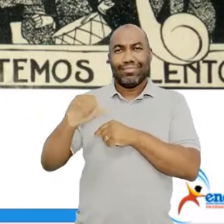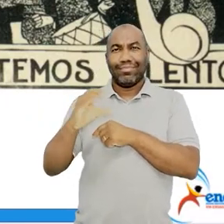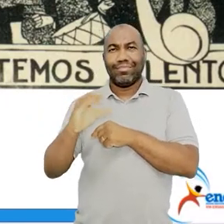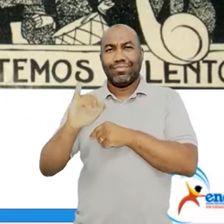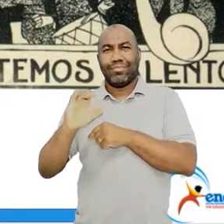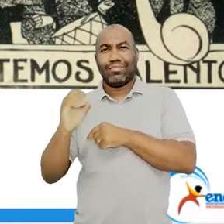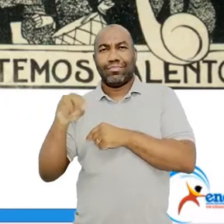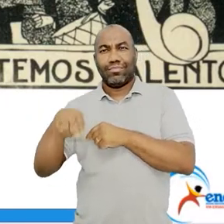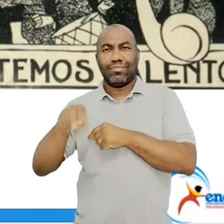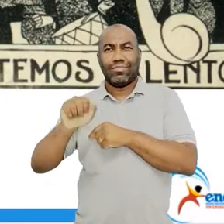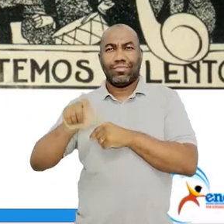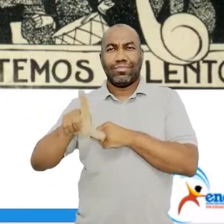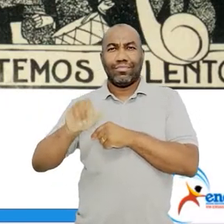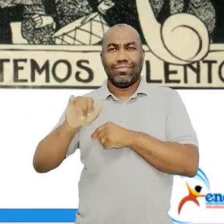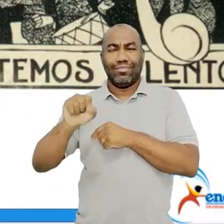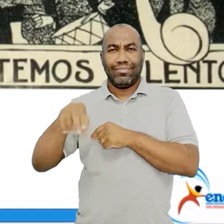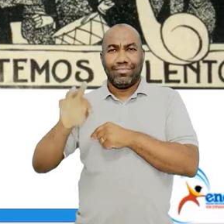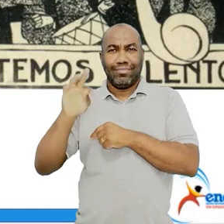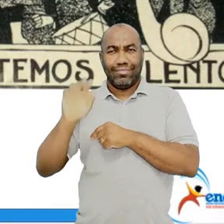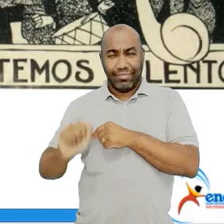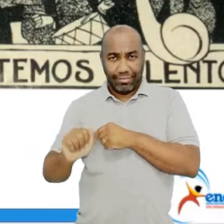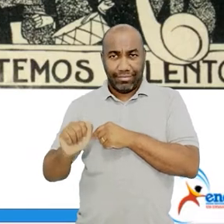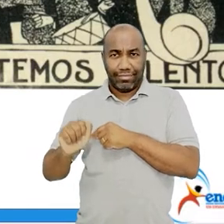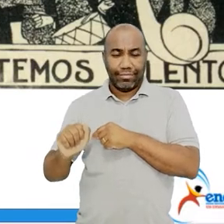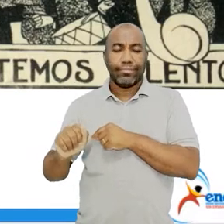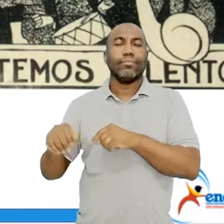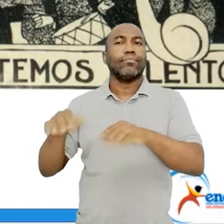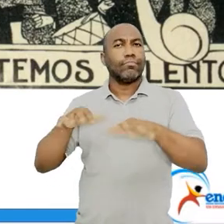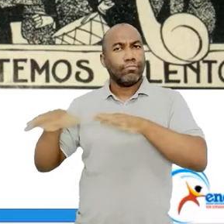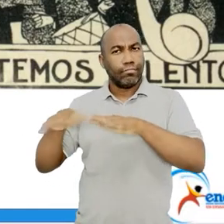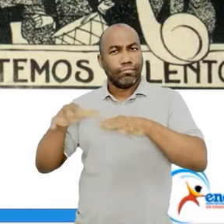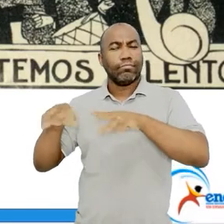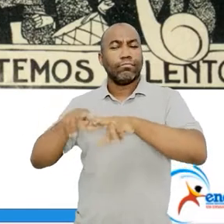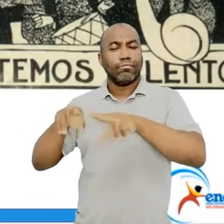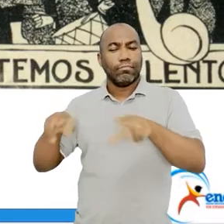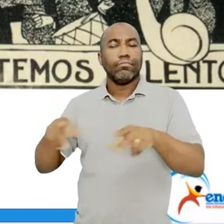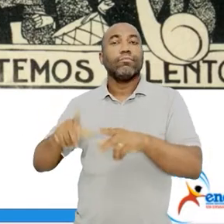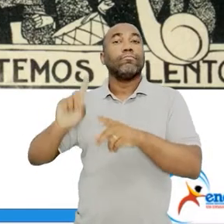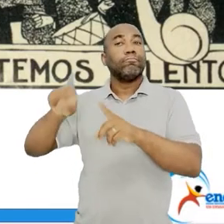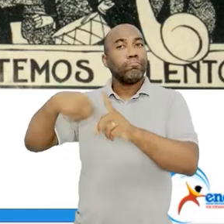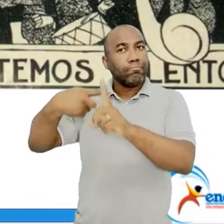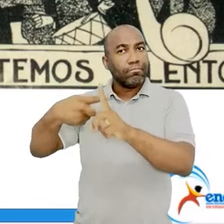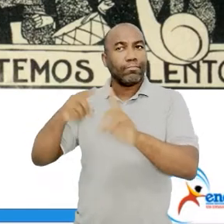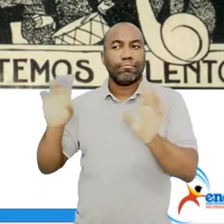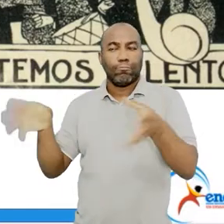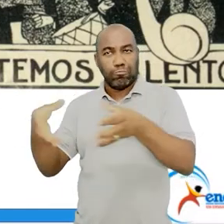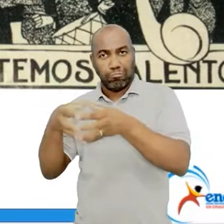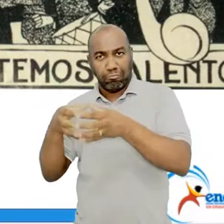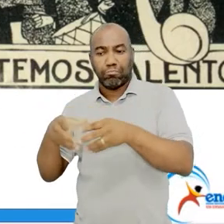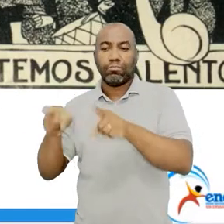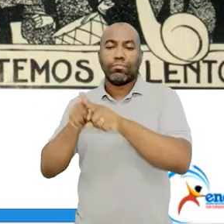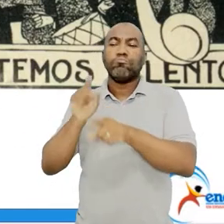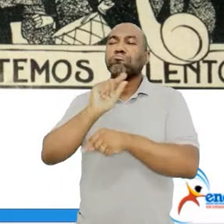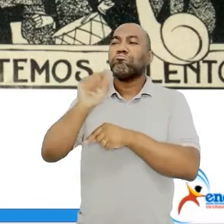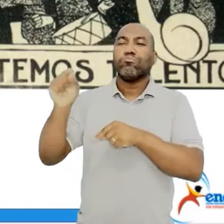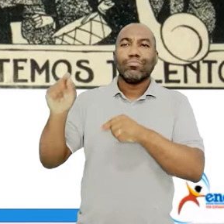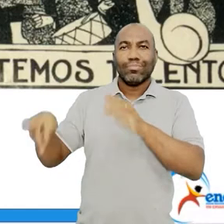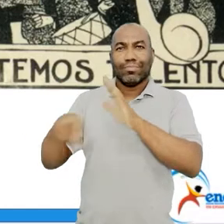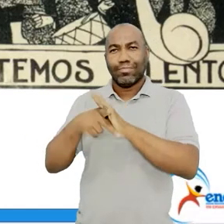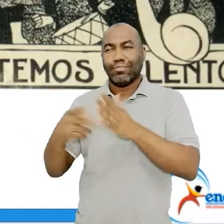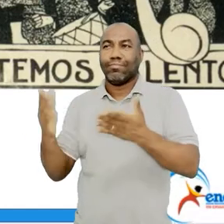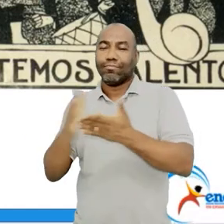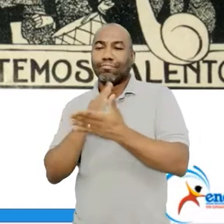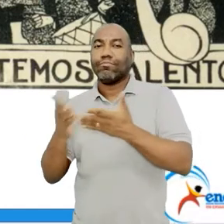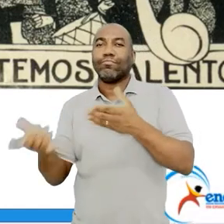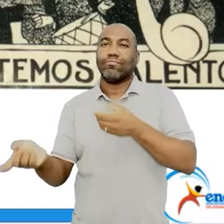como nós já vimos em outros movimentos. Haverá uma valorização do cotidiano das coisas simples da vida, das